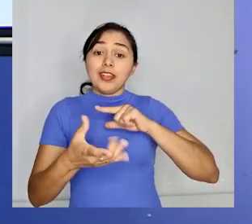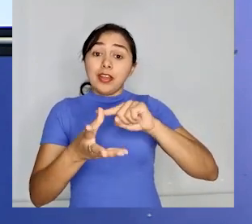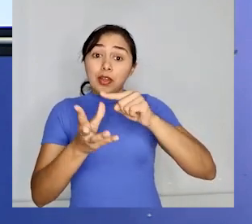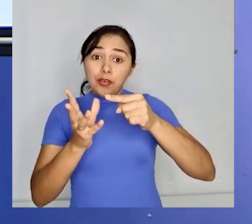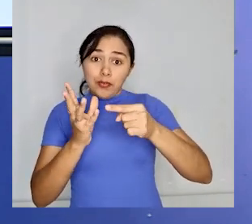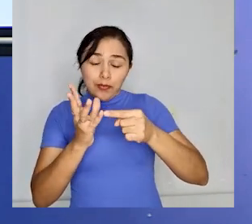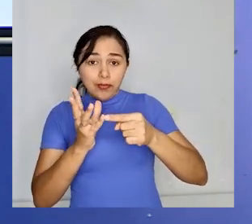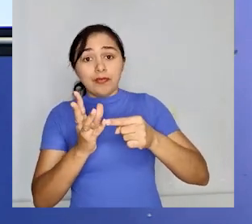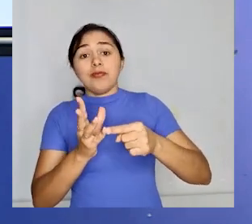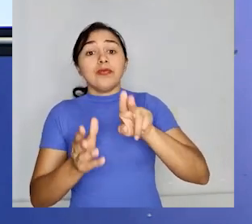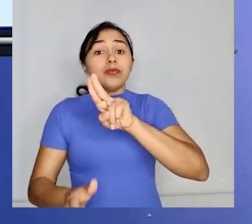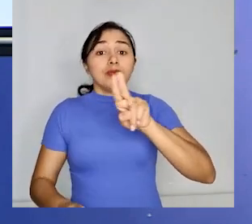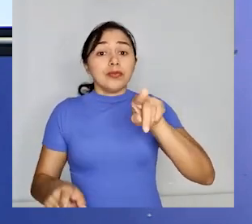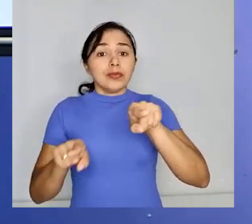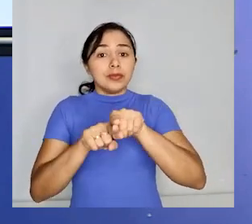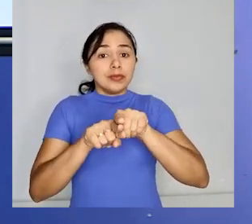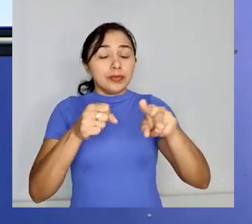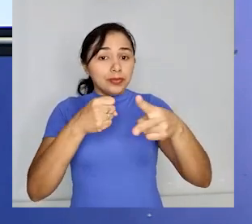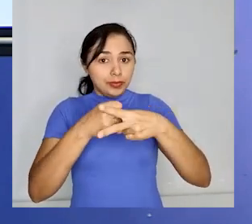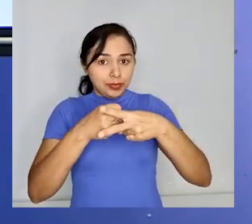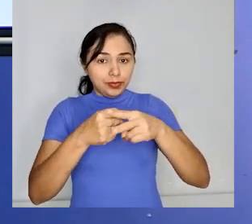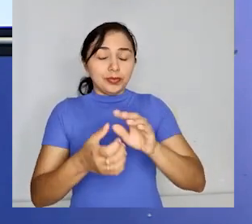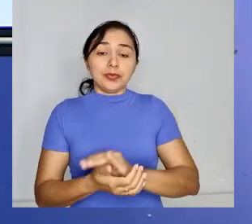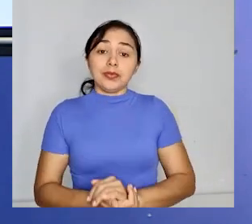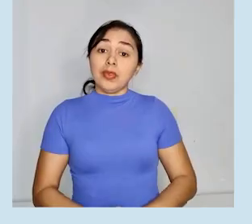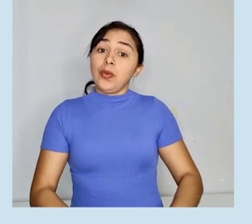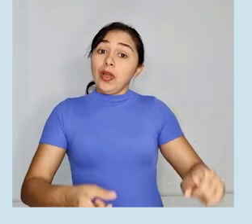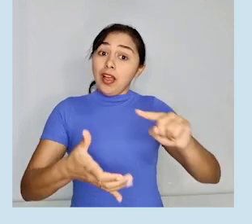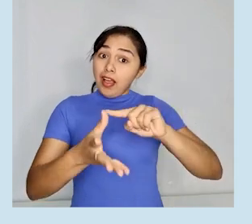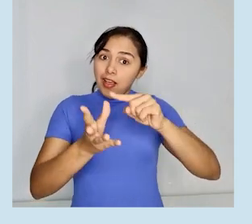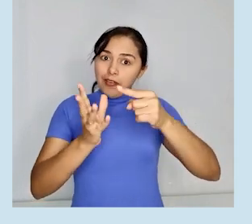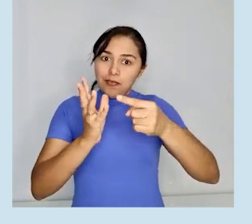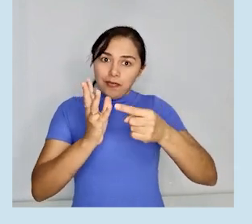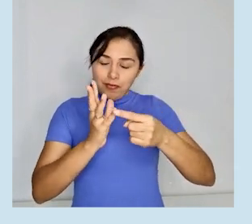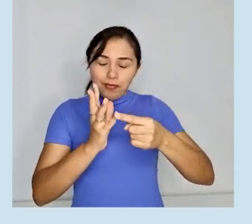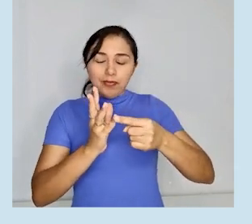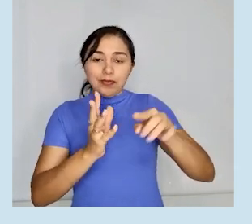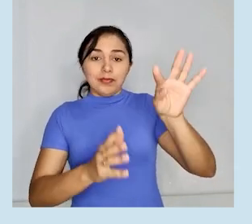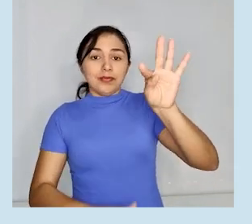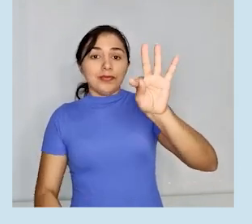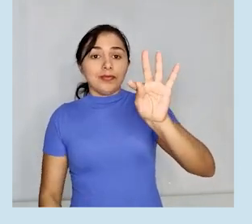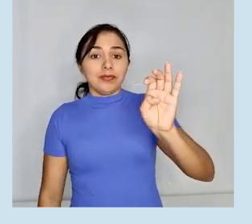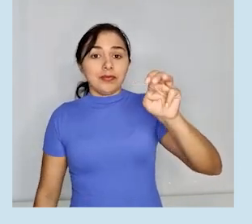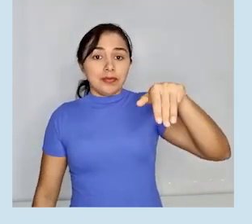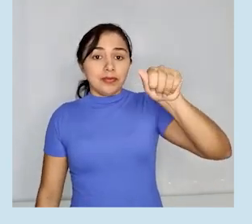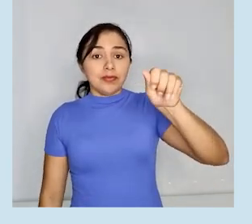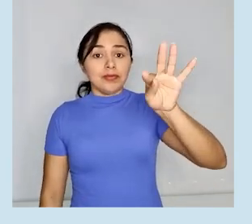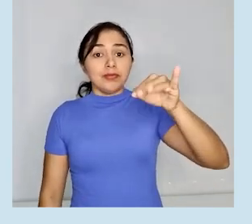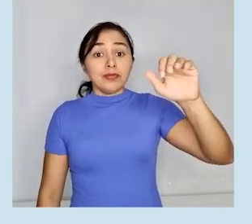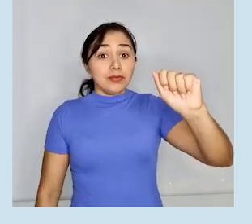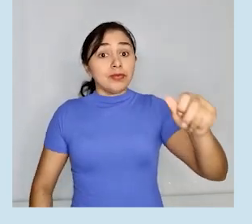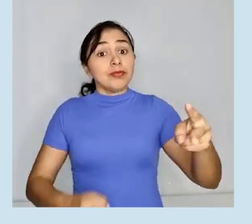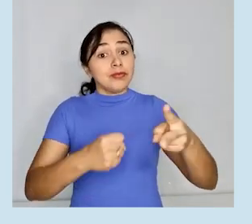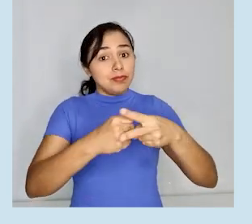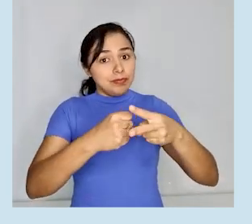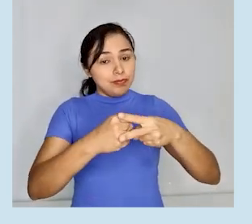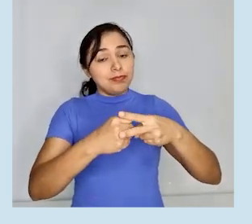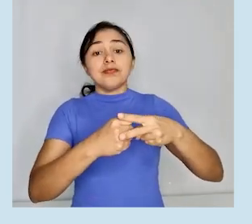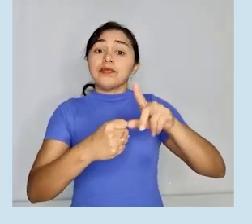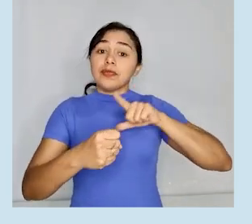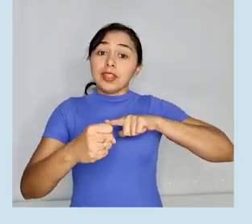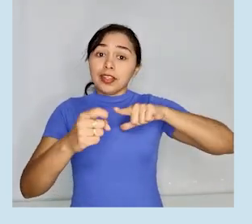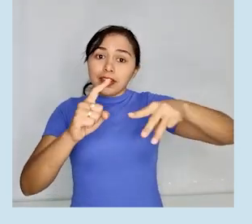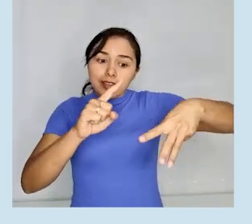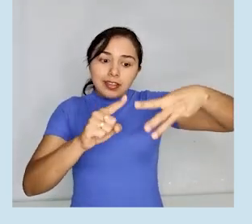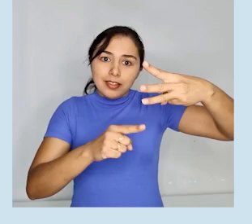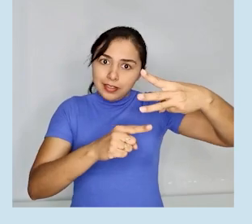A vogal temática verbal, nos verbos temos três tipos de vogais temáticas, segundas conjugações